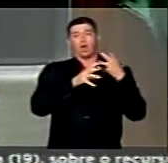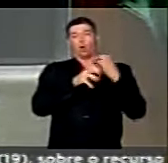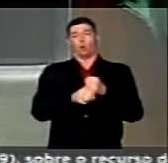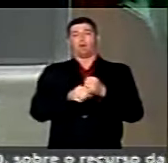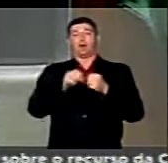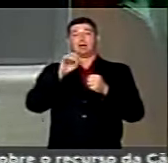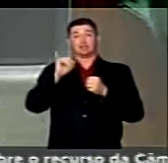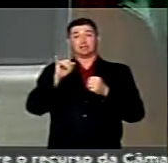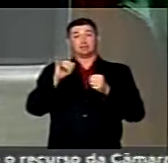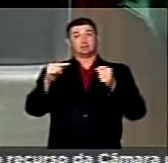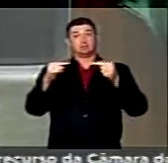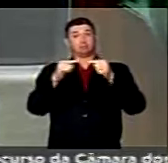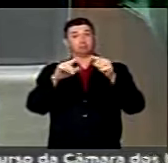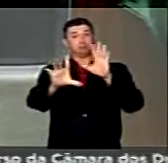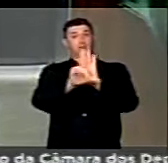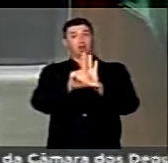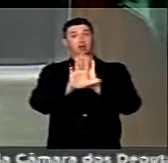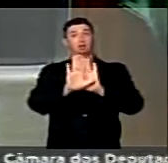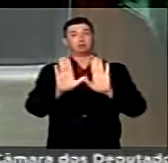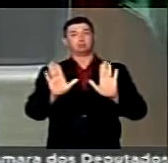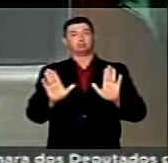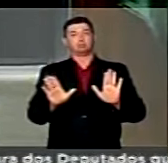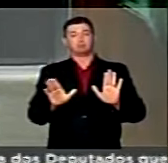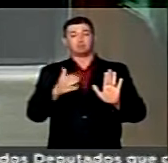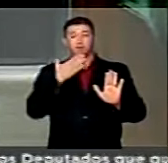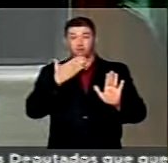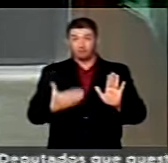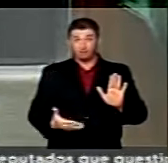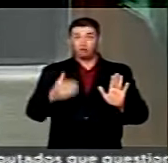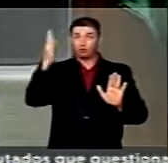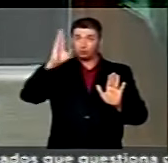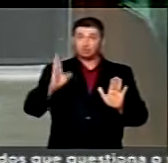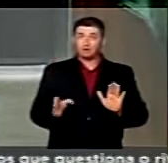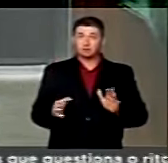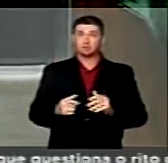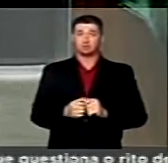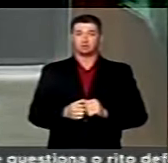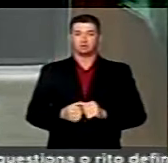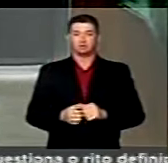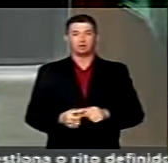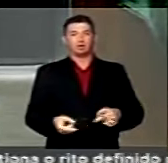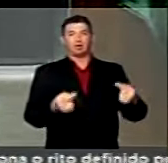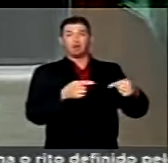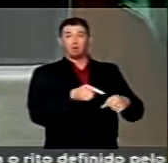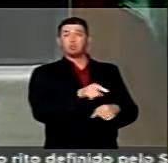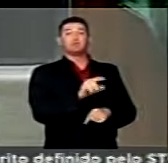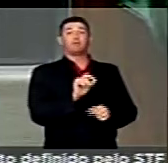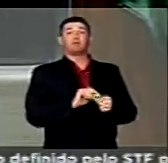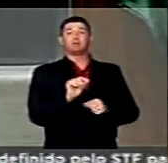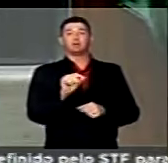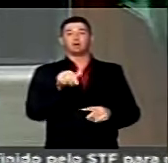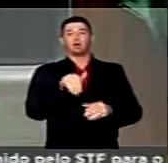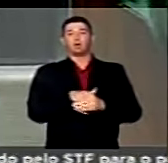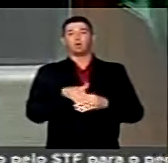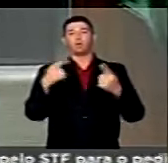forem lícitos em favor do Brasil. A oposição votou contra.